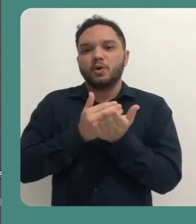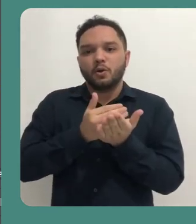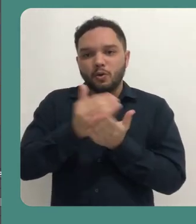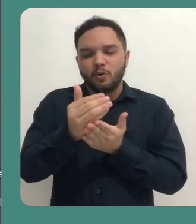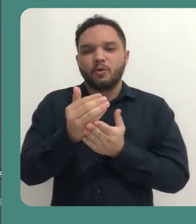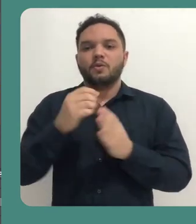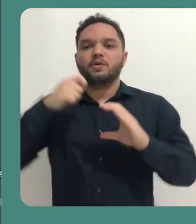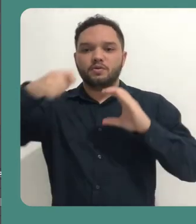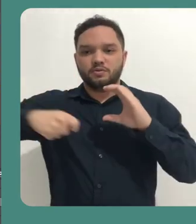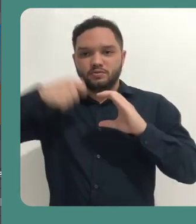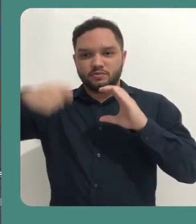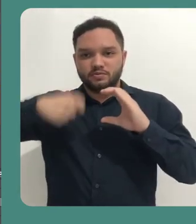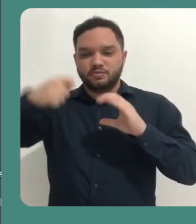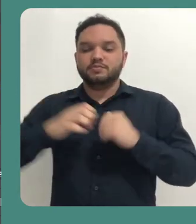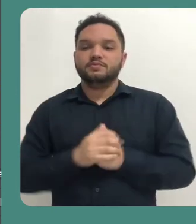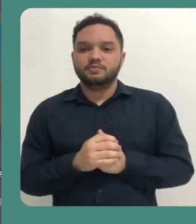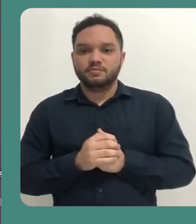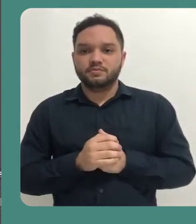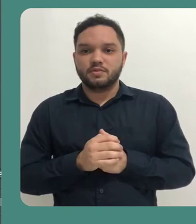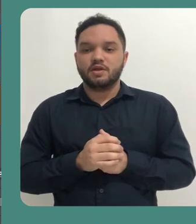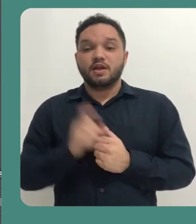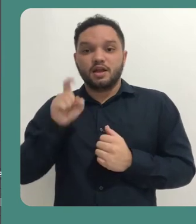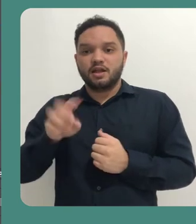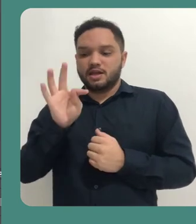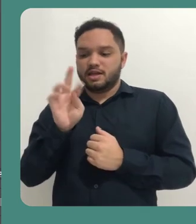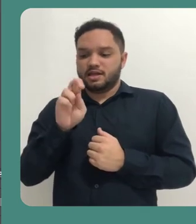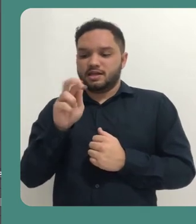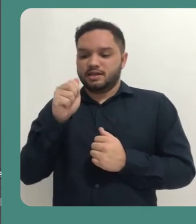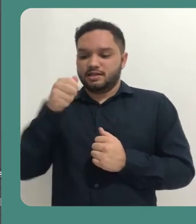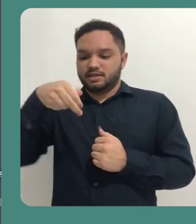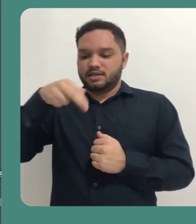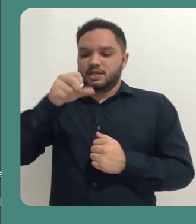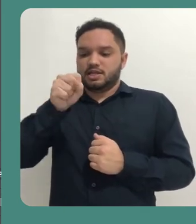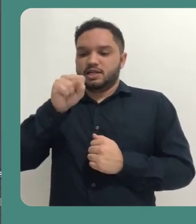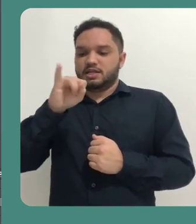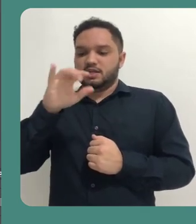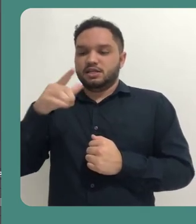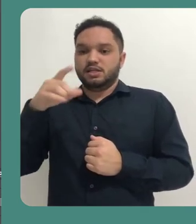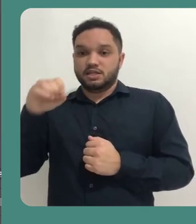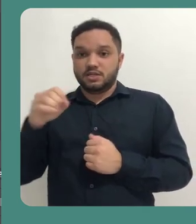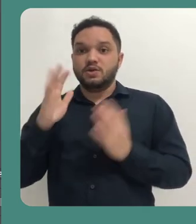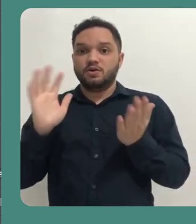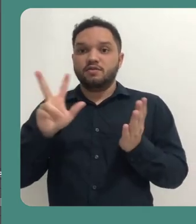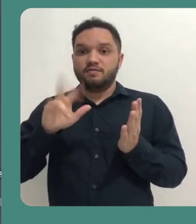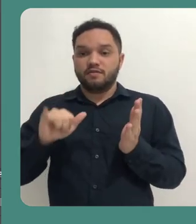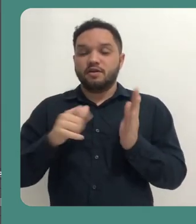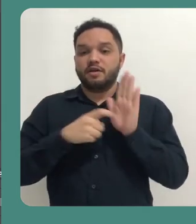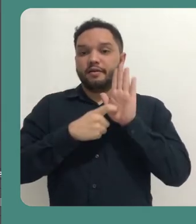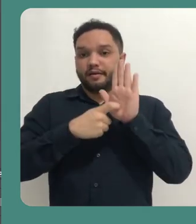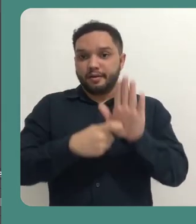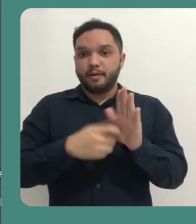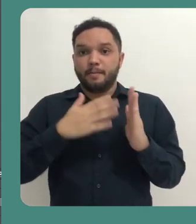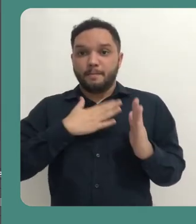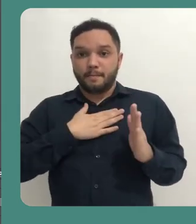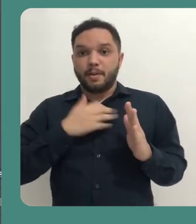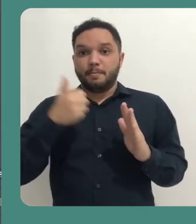está pronto para iniciar a gravação. Eu vou clicar aqui em transição para aparecer a minha primeira